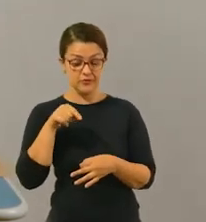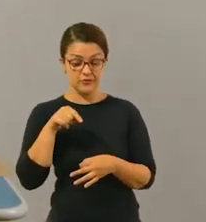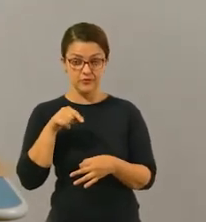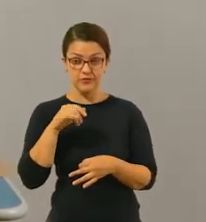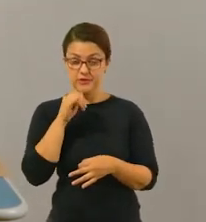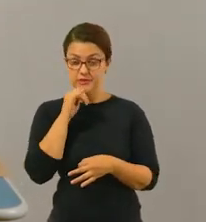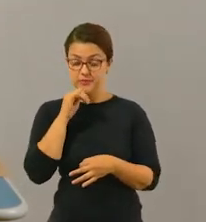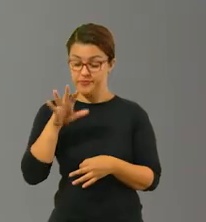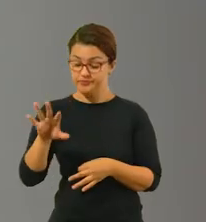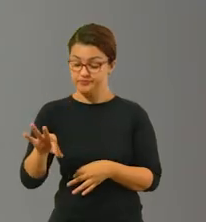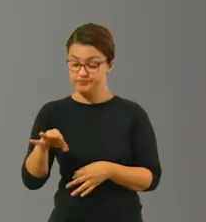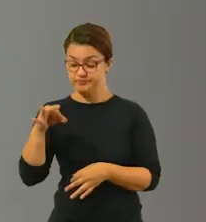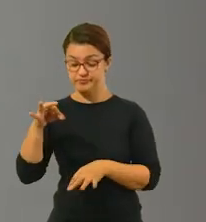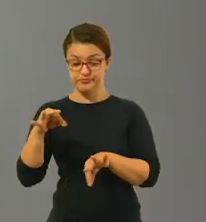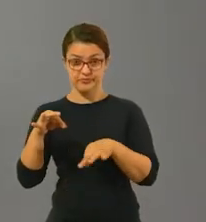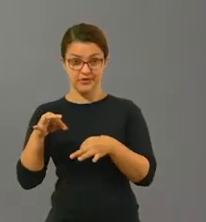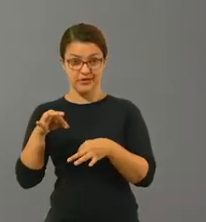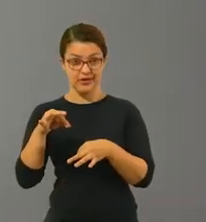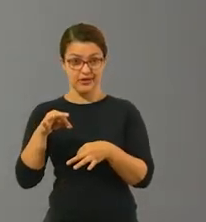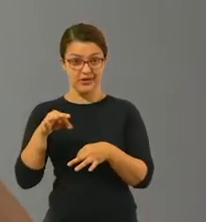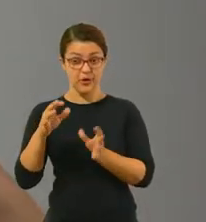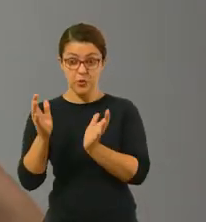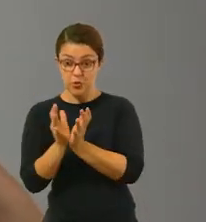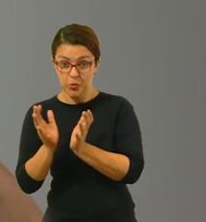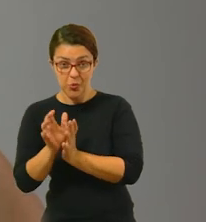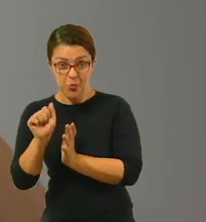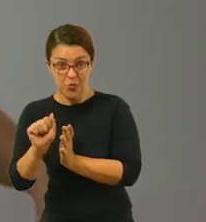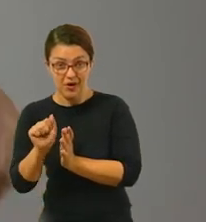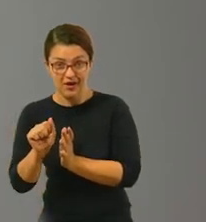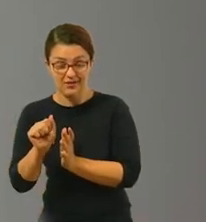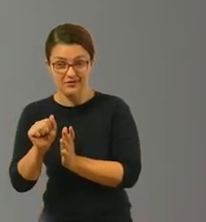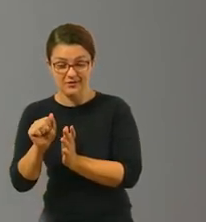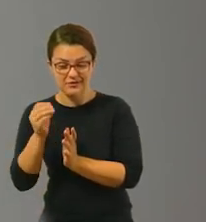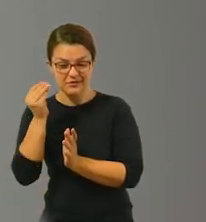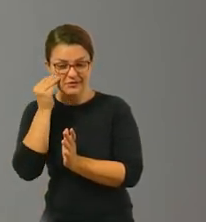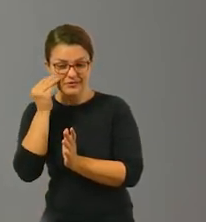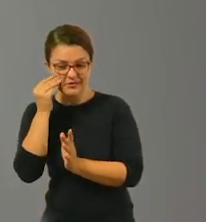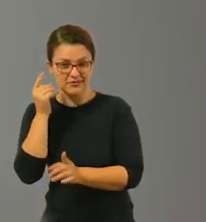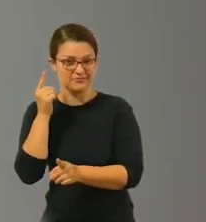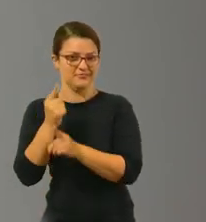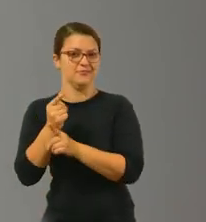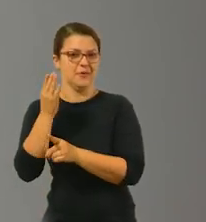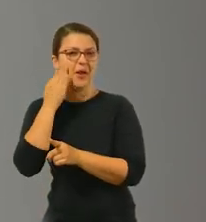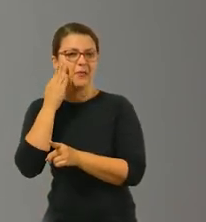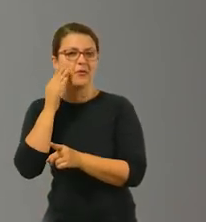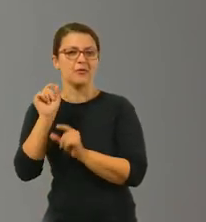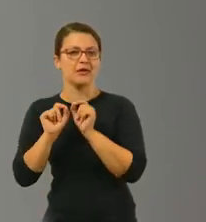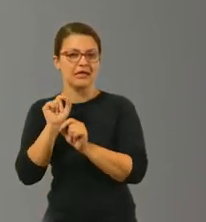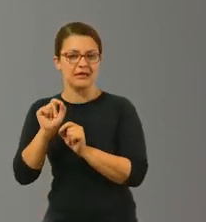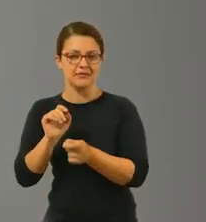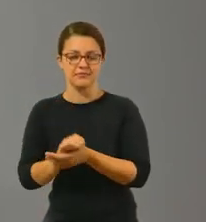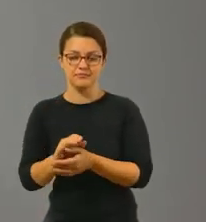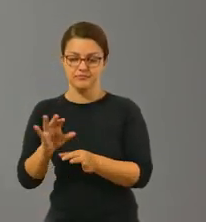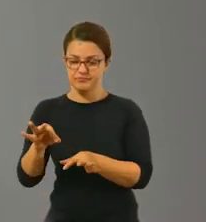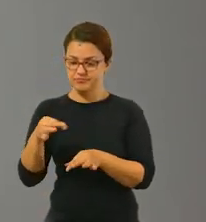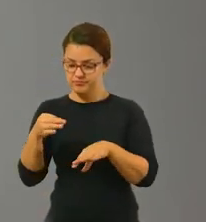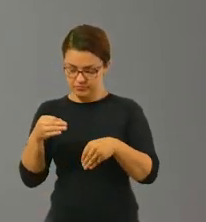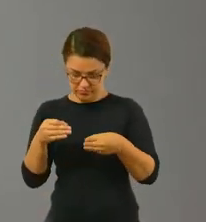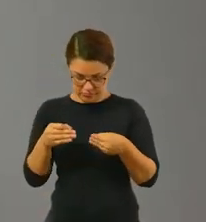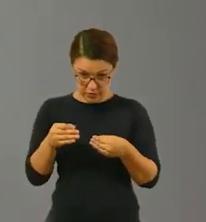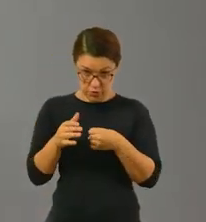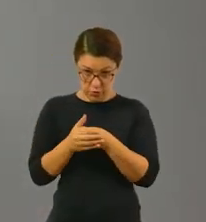sorteei, tá bom? Então, eu vou sortear aqui, por exemplo, ó. Vou pegar essa carta do emoji e vou pegar essa daqui